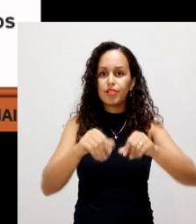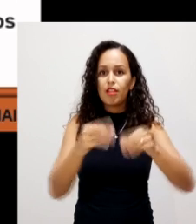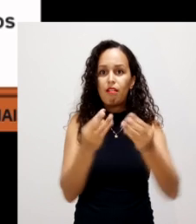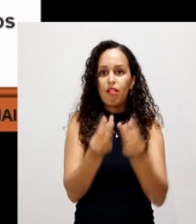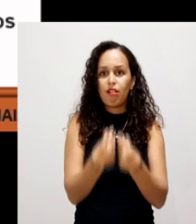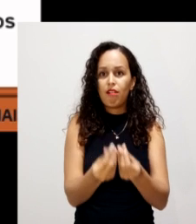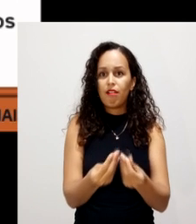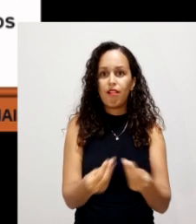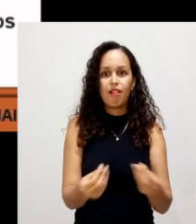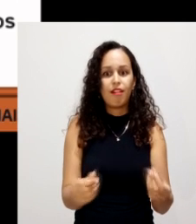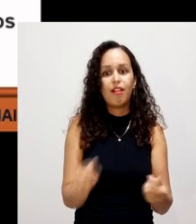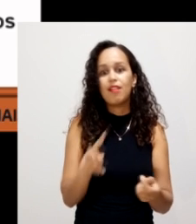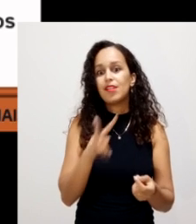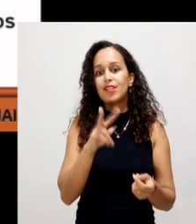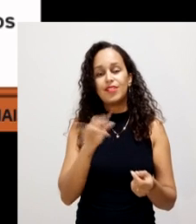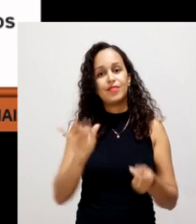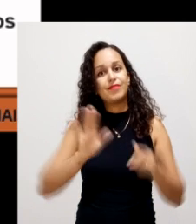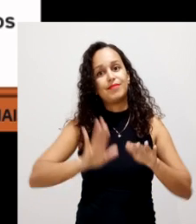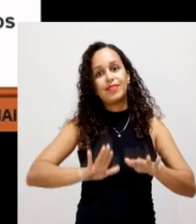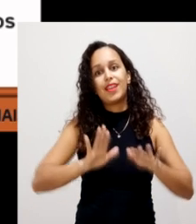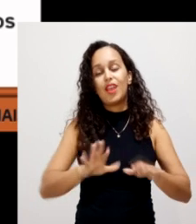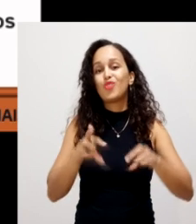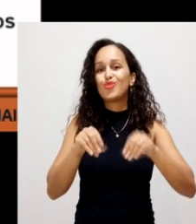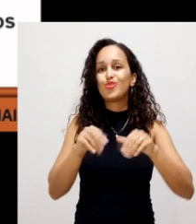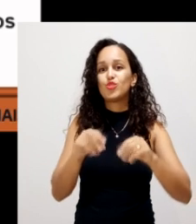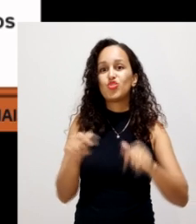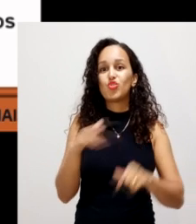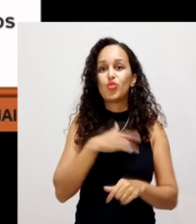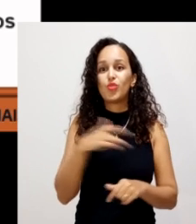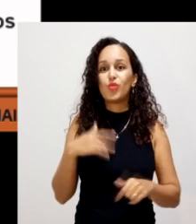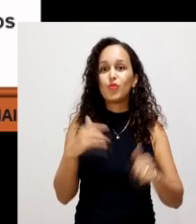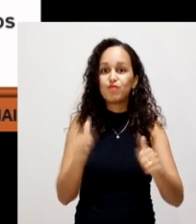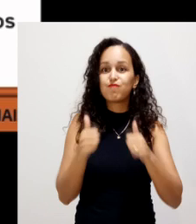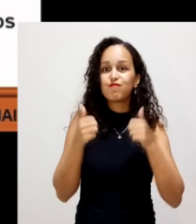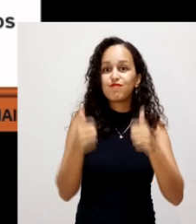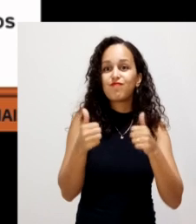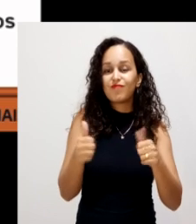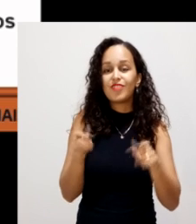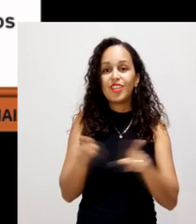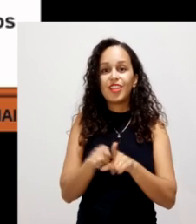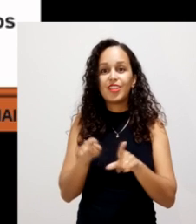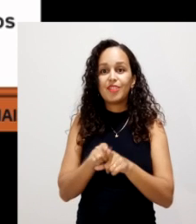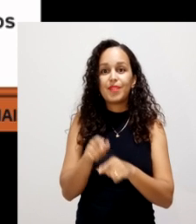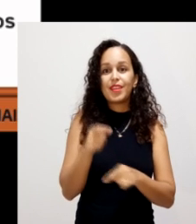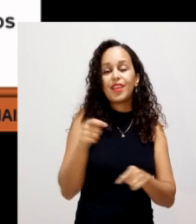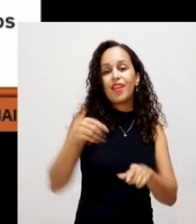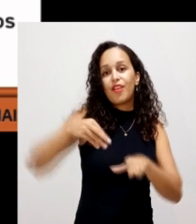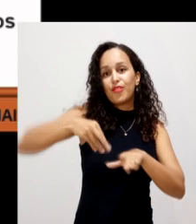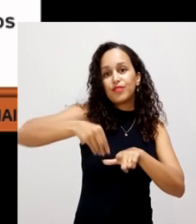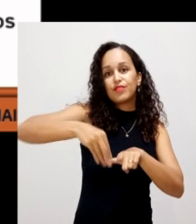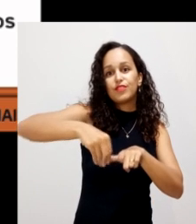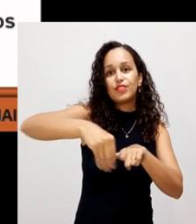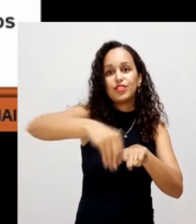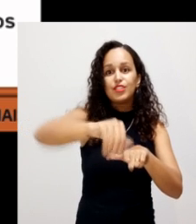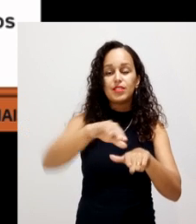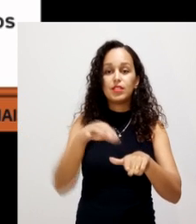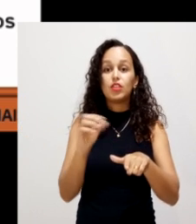erosão, uma vez que é matéria orgânica, vai manter a saúde do solo. Nós não vamos precisar comprar fertilizantes fora, porque nós vamos